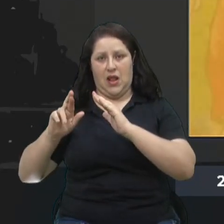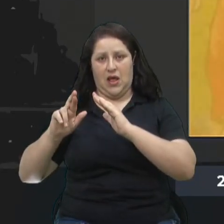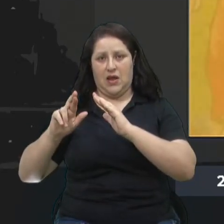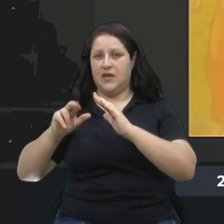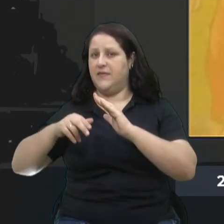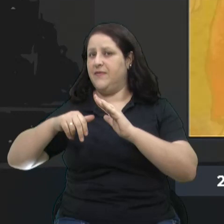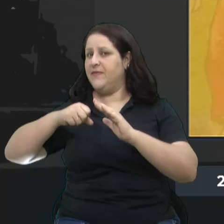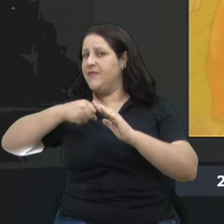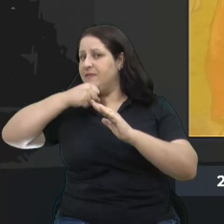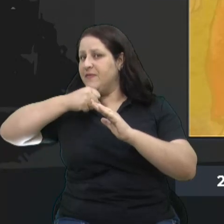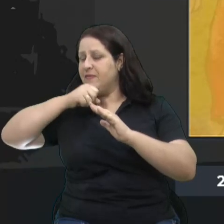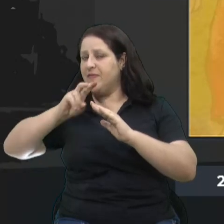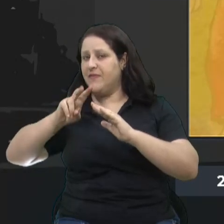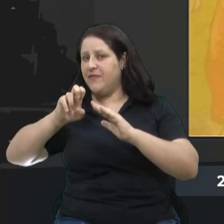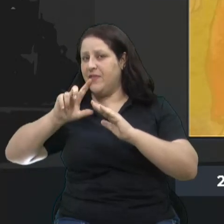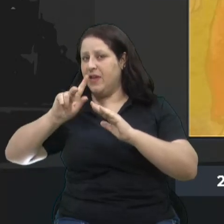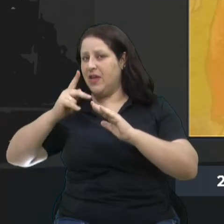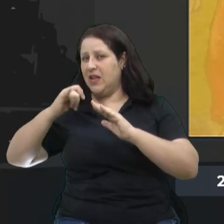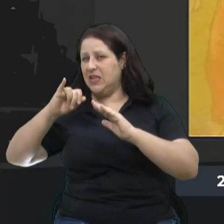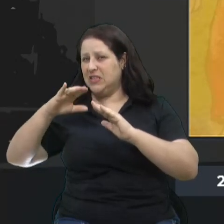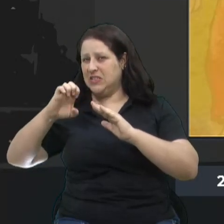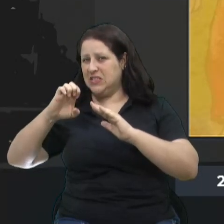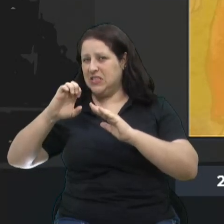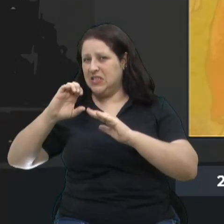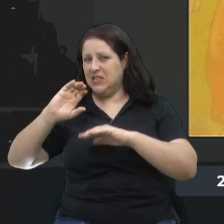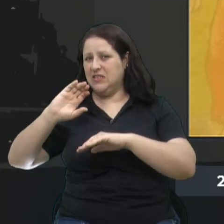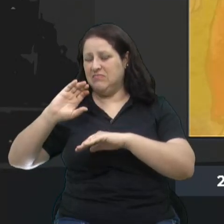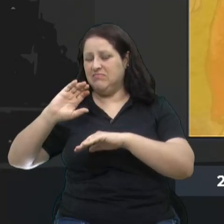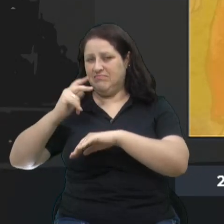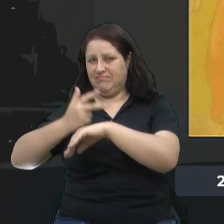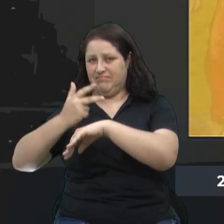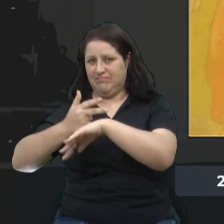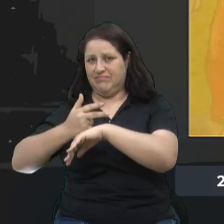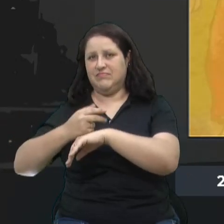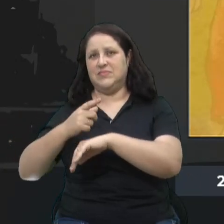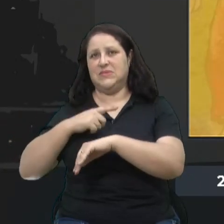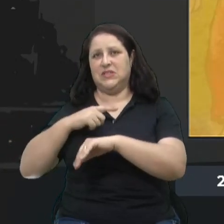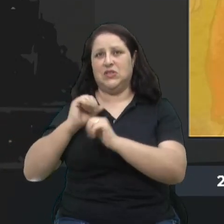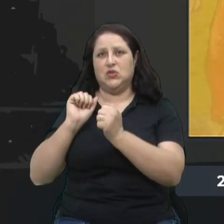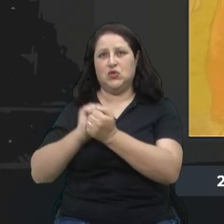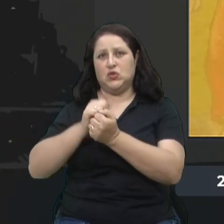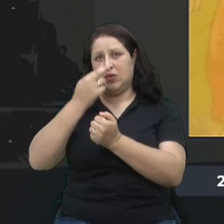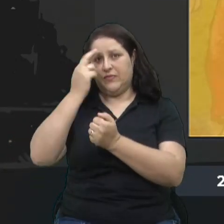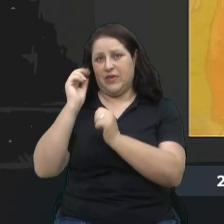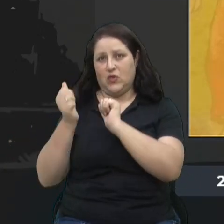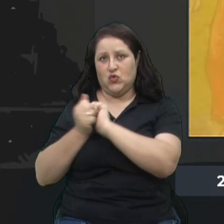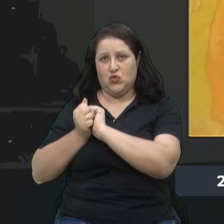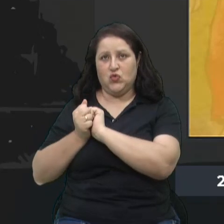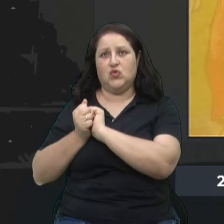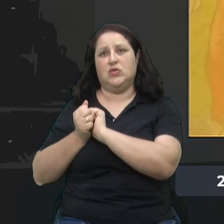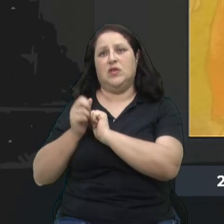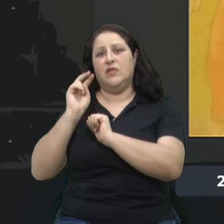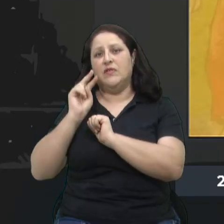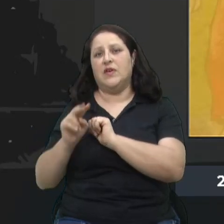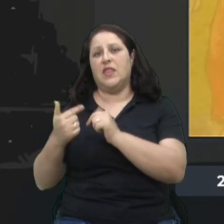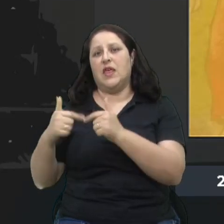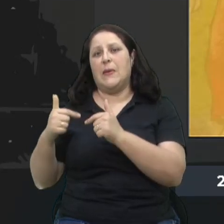vereador Rafael nos acompanhou por todo o trabalho que tem junto ao Lar, onde nós procuramos